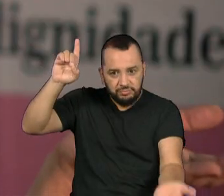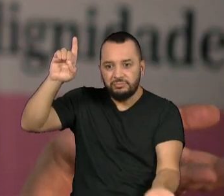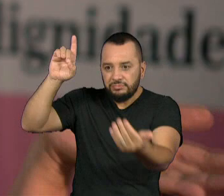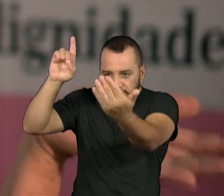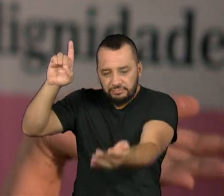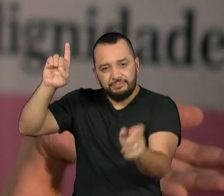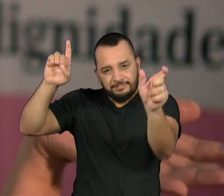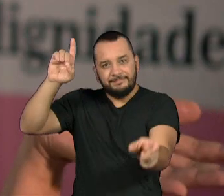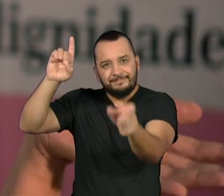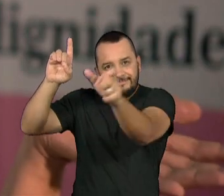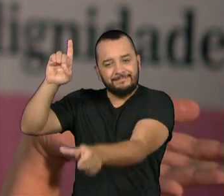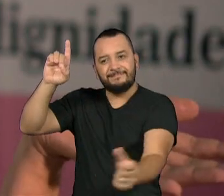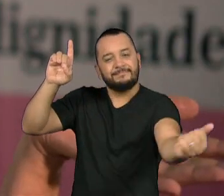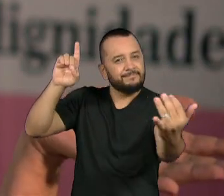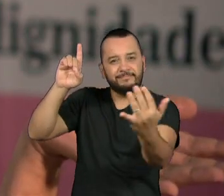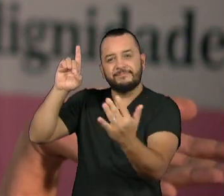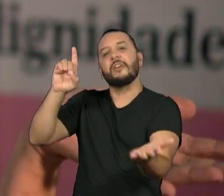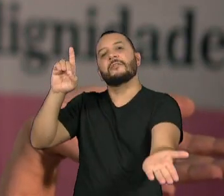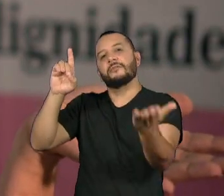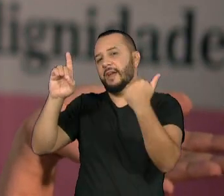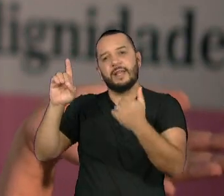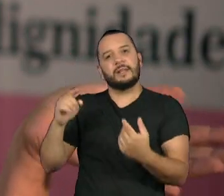Não precisa falar mais nada.